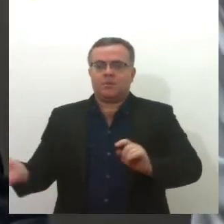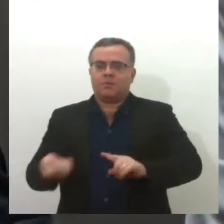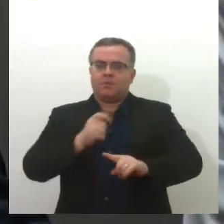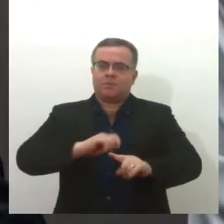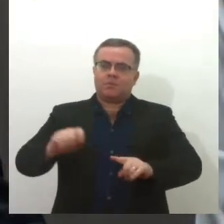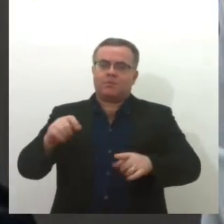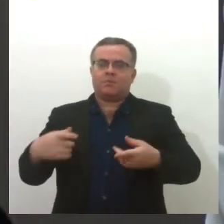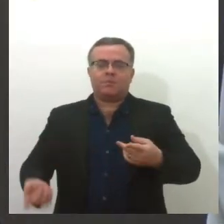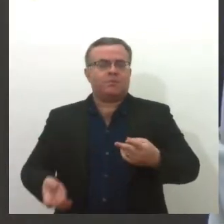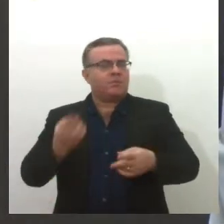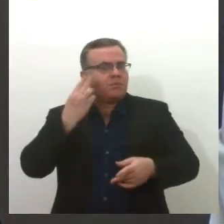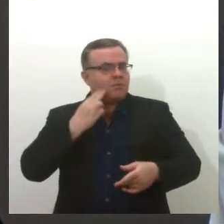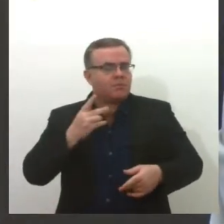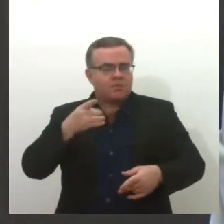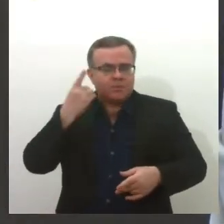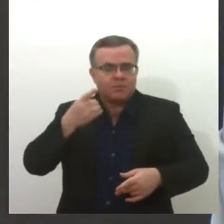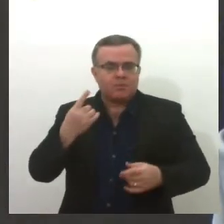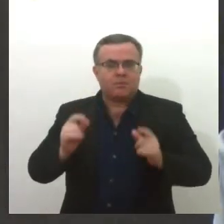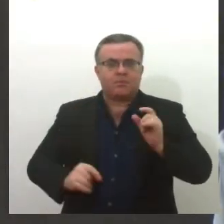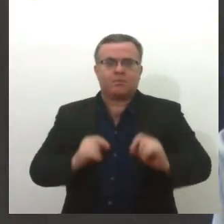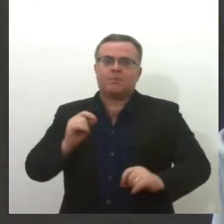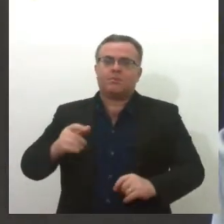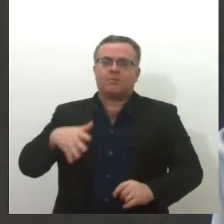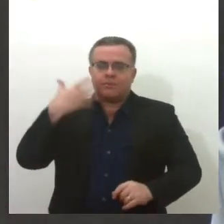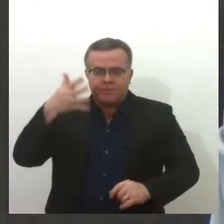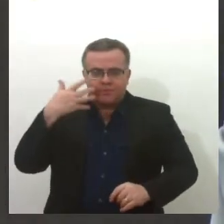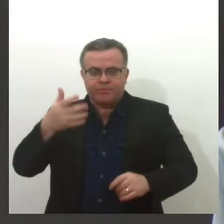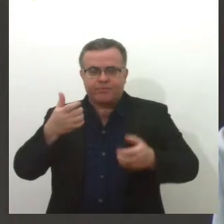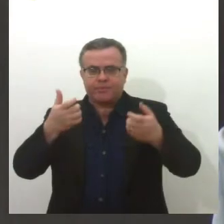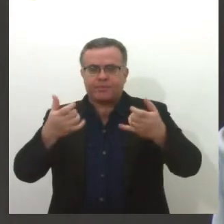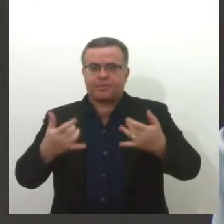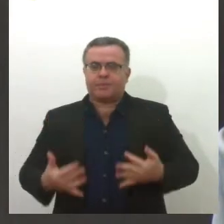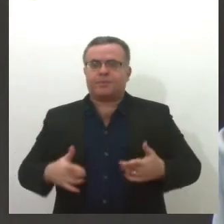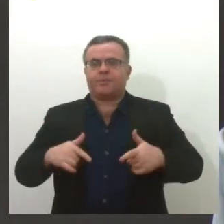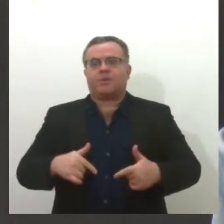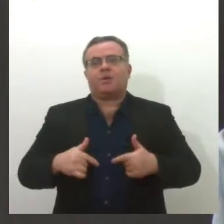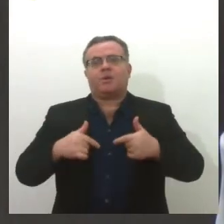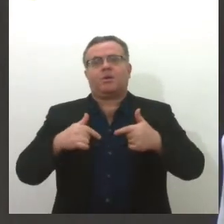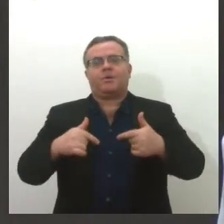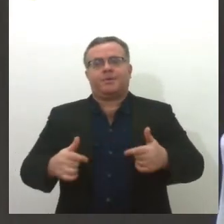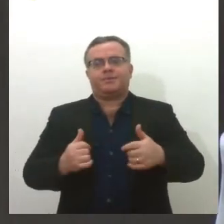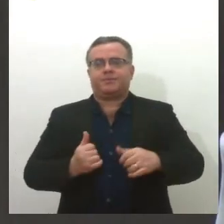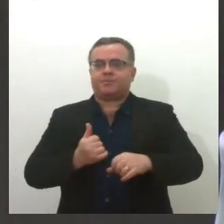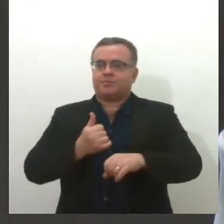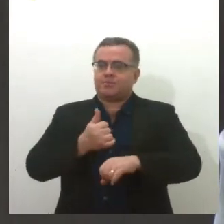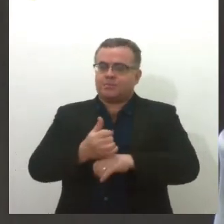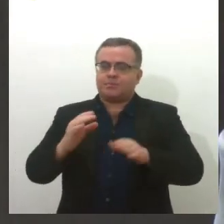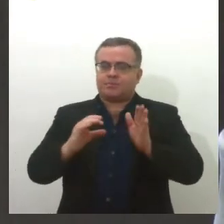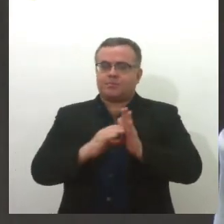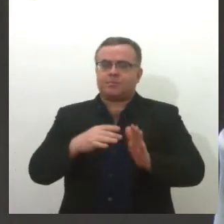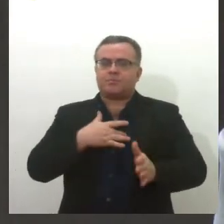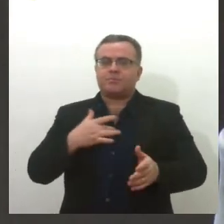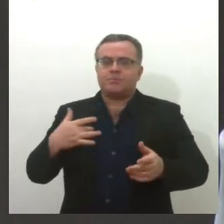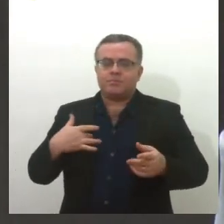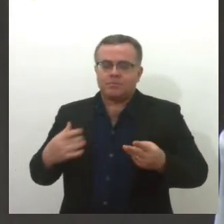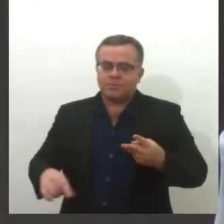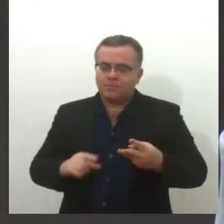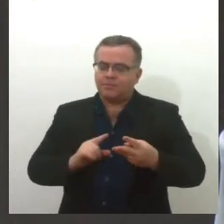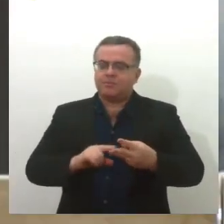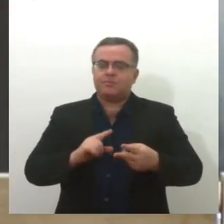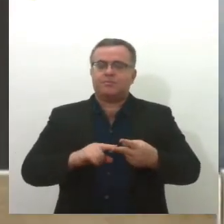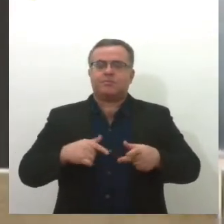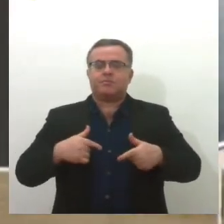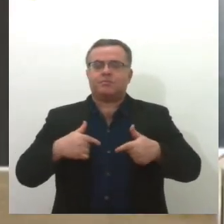Zezinho Sobral, do PDT, fez um pronunciamento de apoio à luta dos agentes comunitários de saúde e de combate a